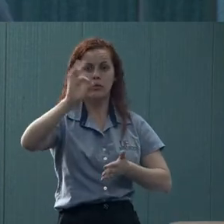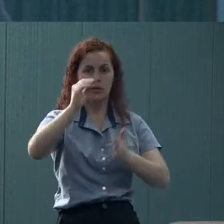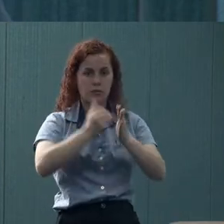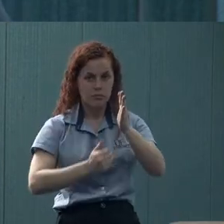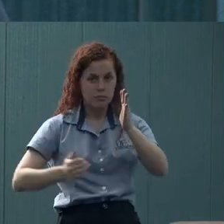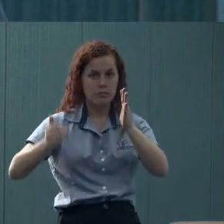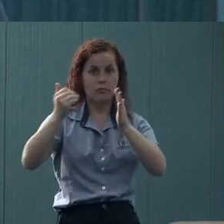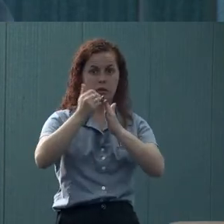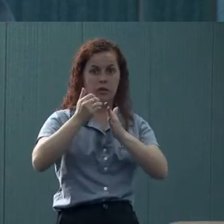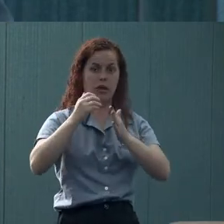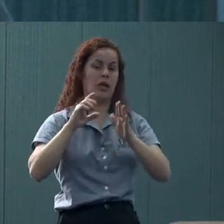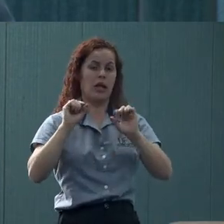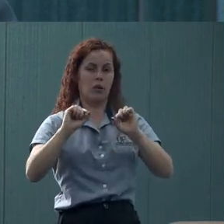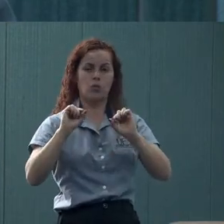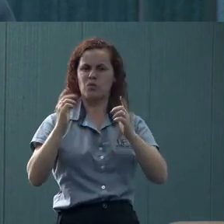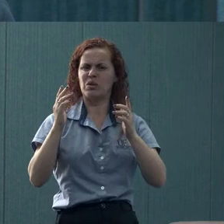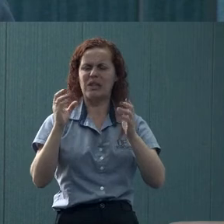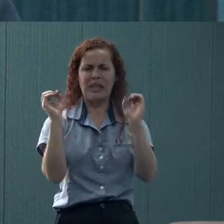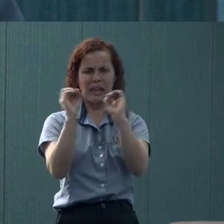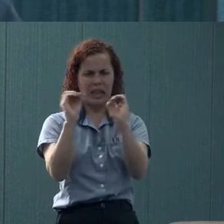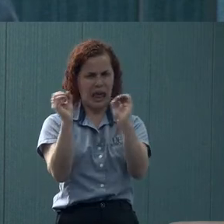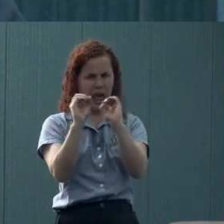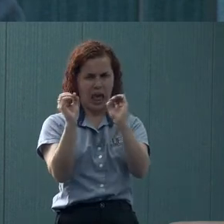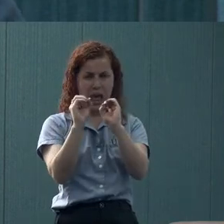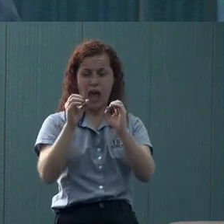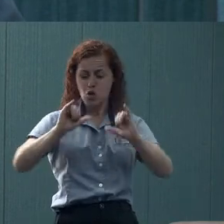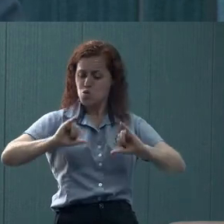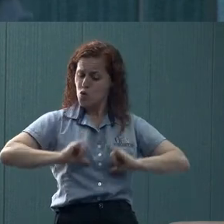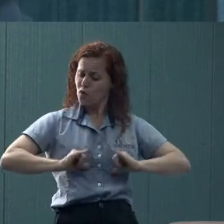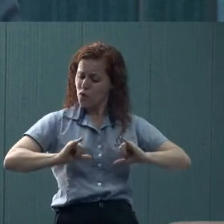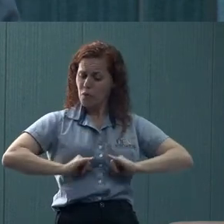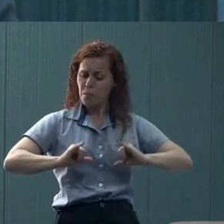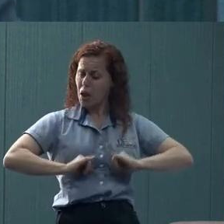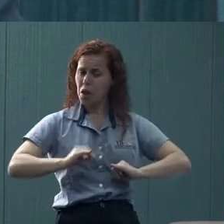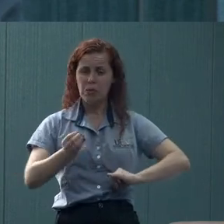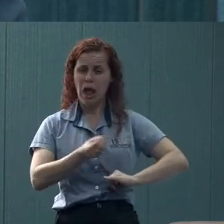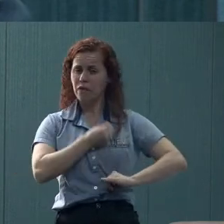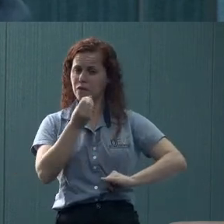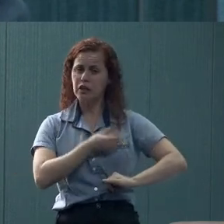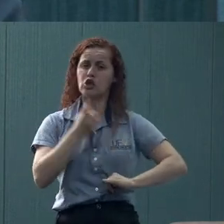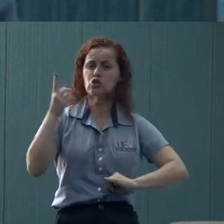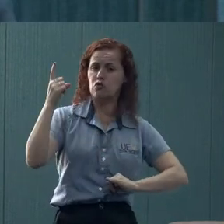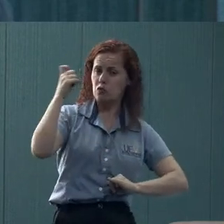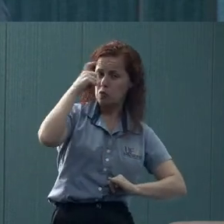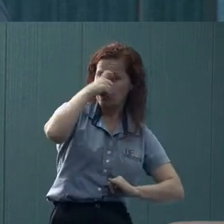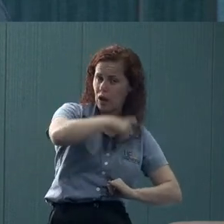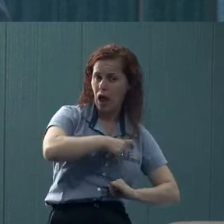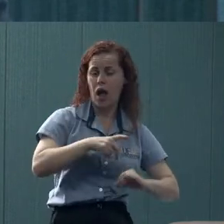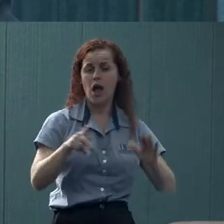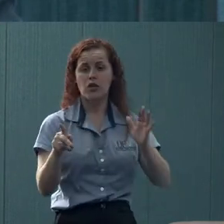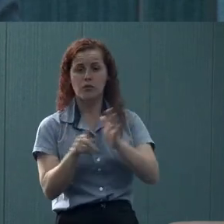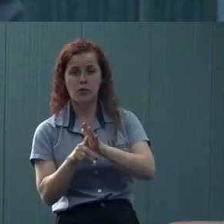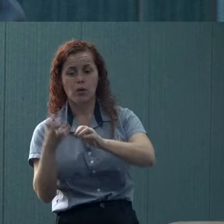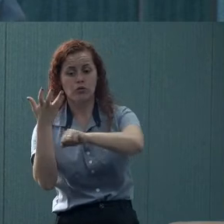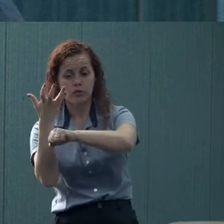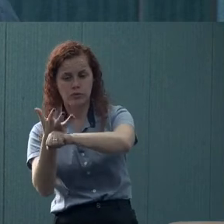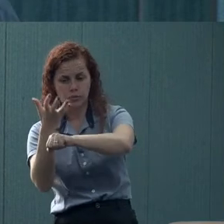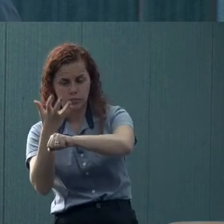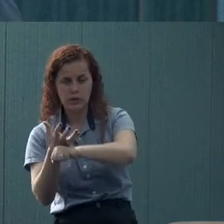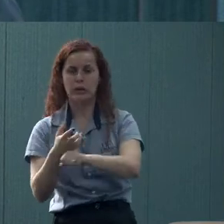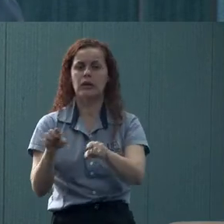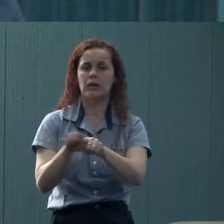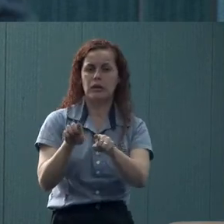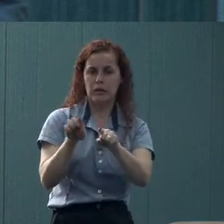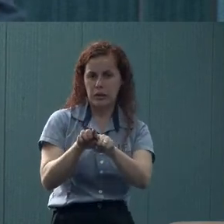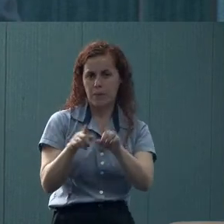encaixado a nenhum transtorno, a nada nesse sentido. São sofrimentos da vida, dificuldades com as disciplinas, com